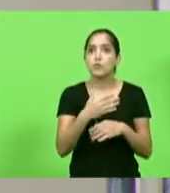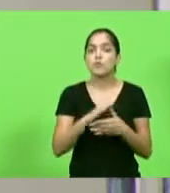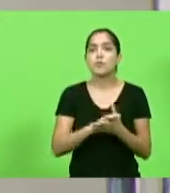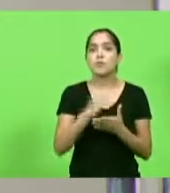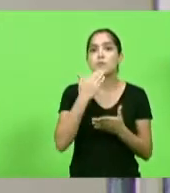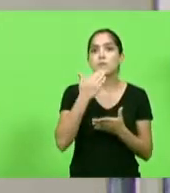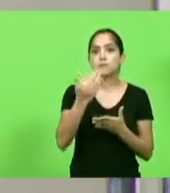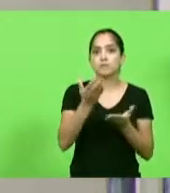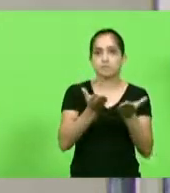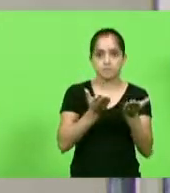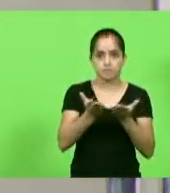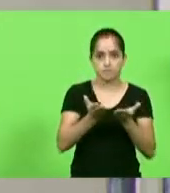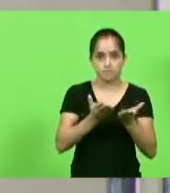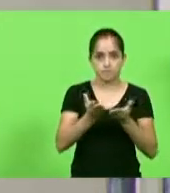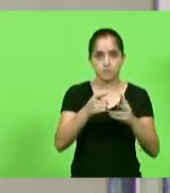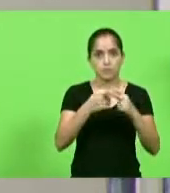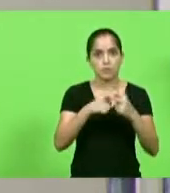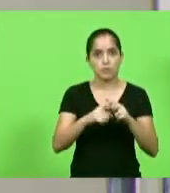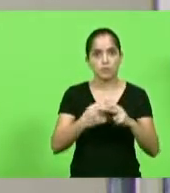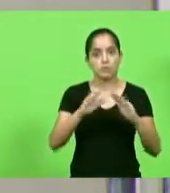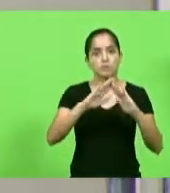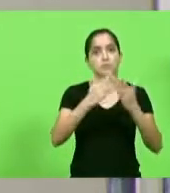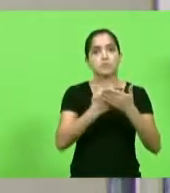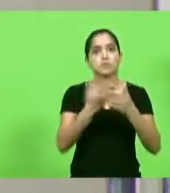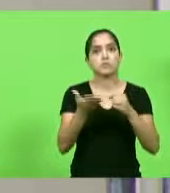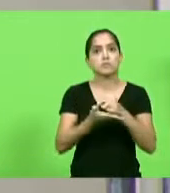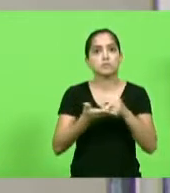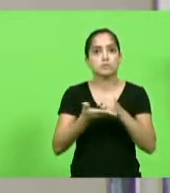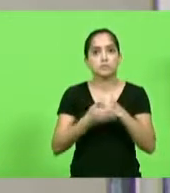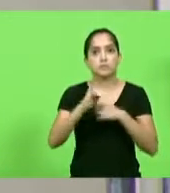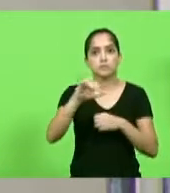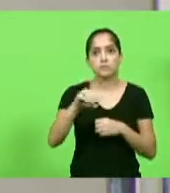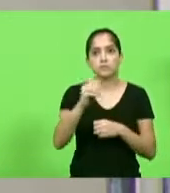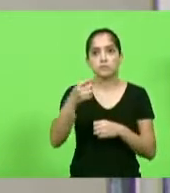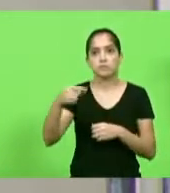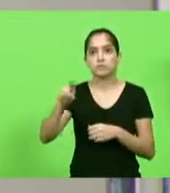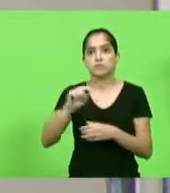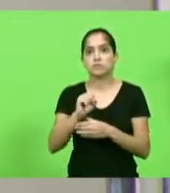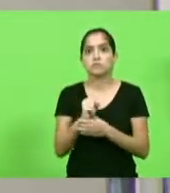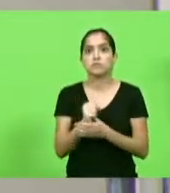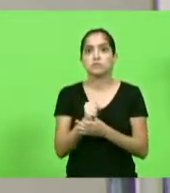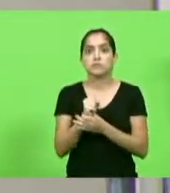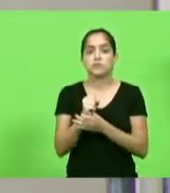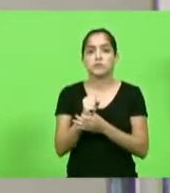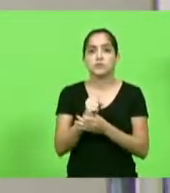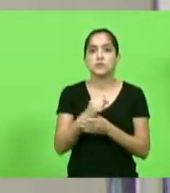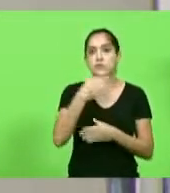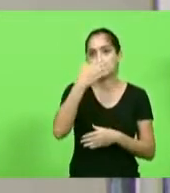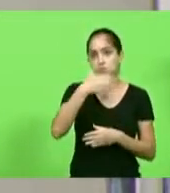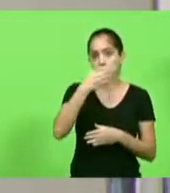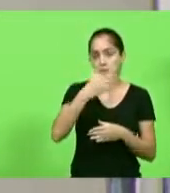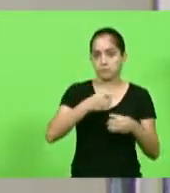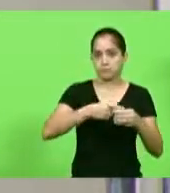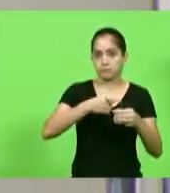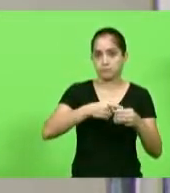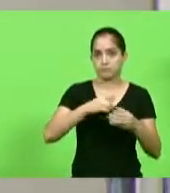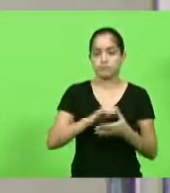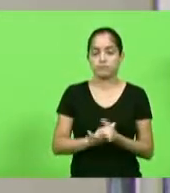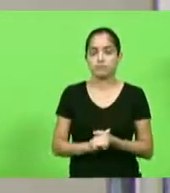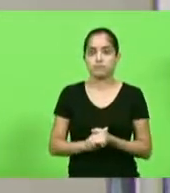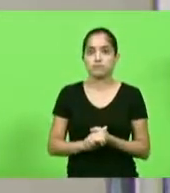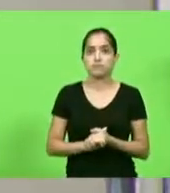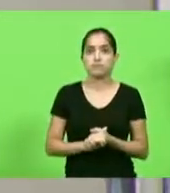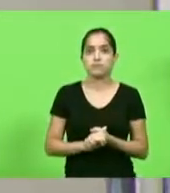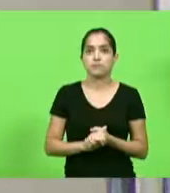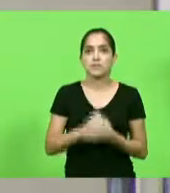licitatório da reforma da Escola de Educação Básica São José, localizada no município de São Joaquim. Em discussão, não